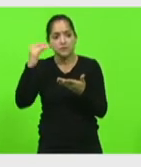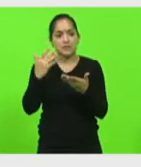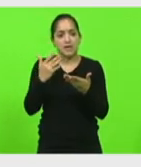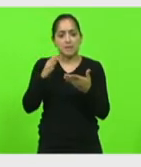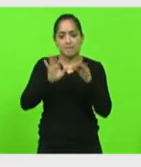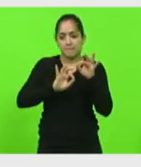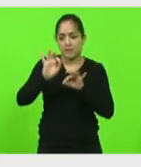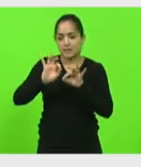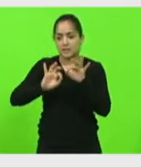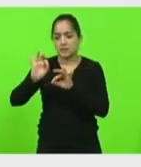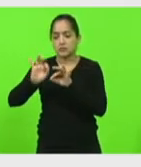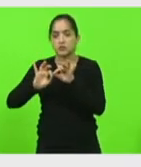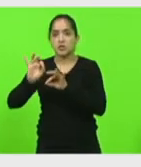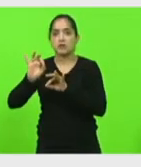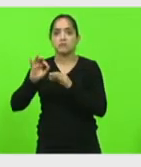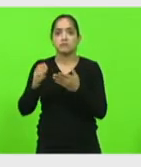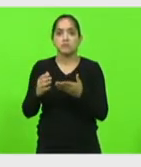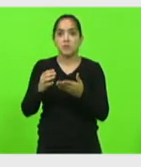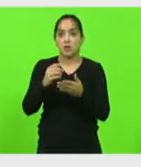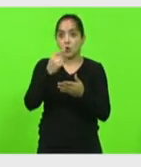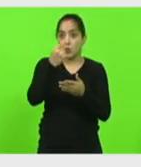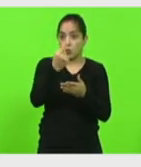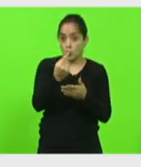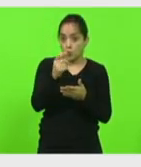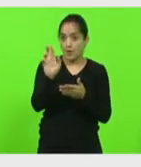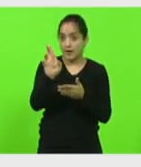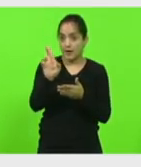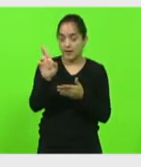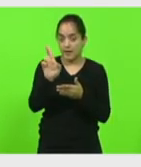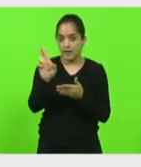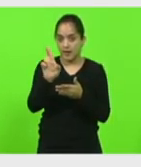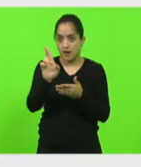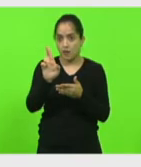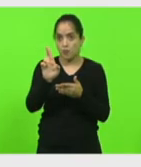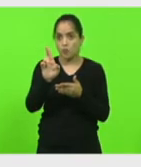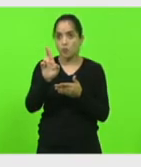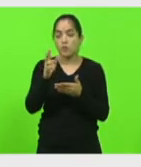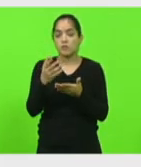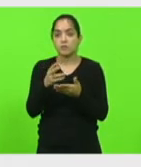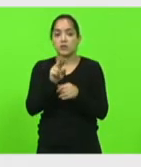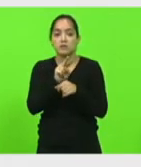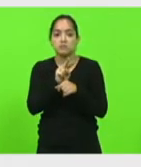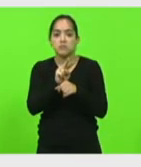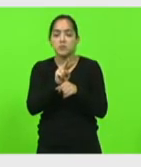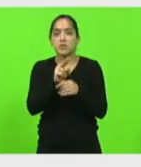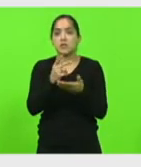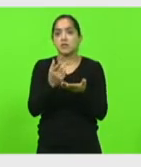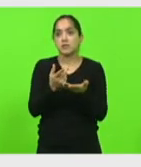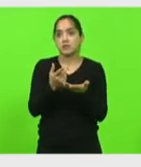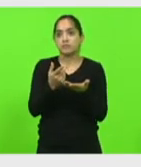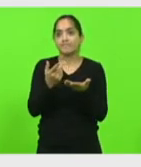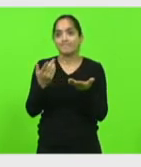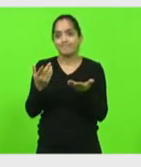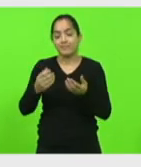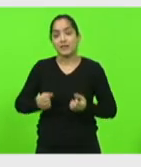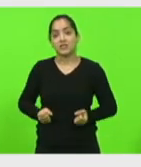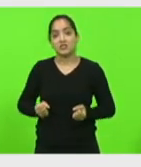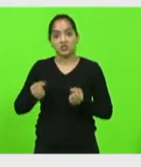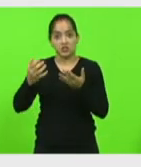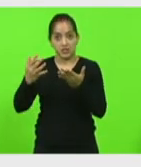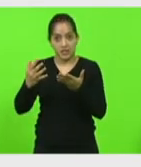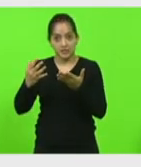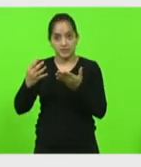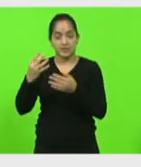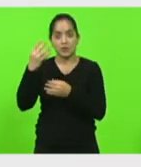estudos mostram que para cada um real que nós investimos em conservação nós gastamos quatro